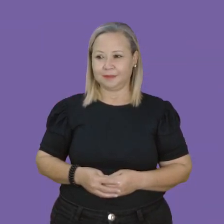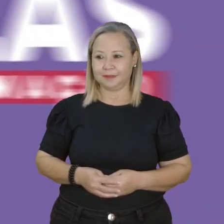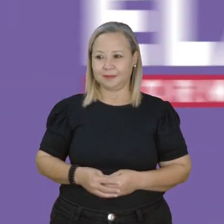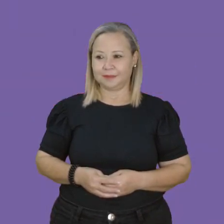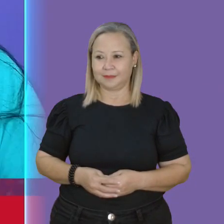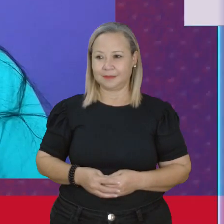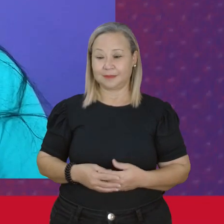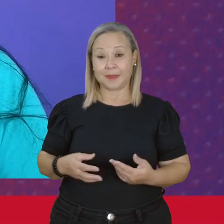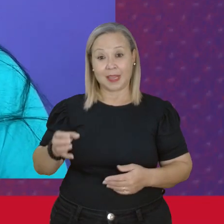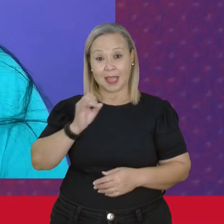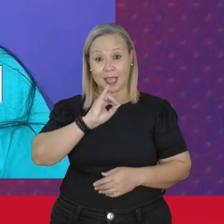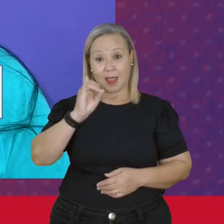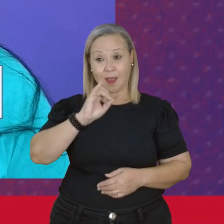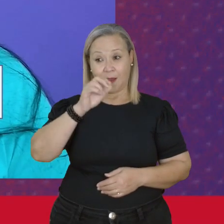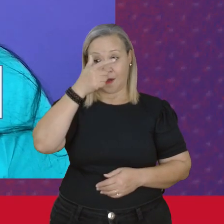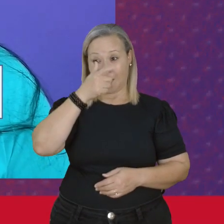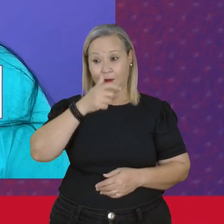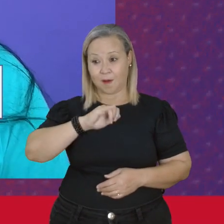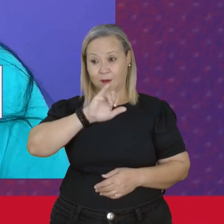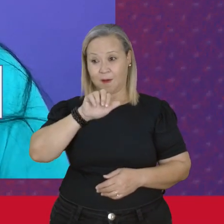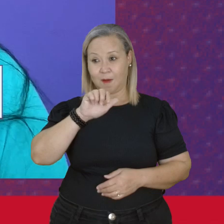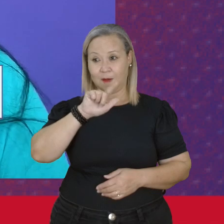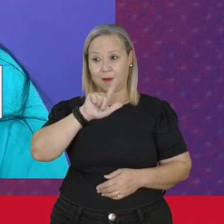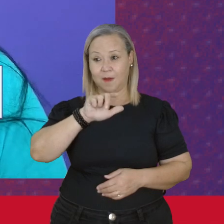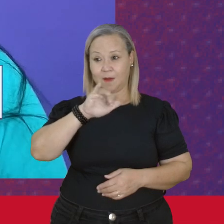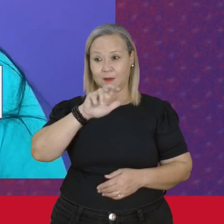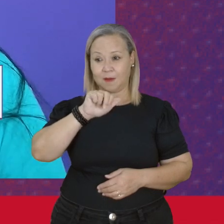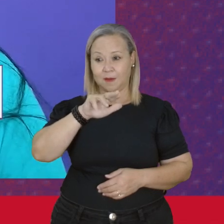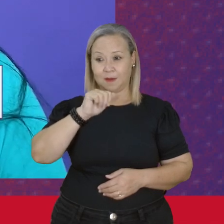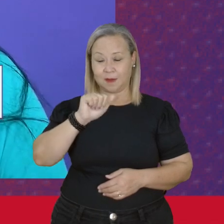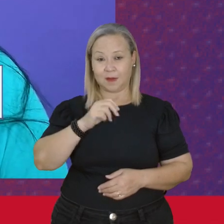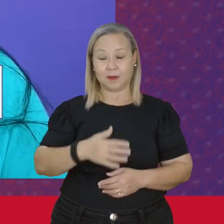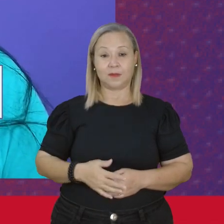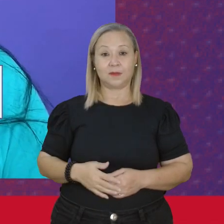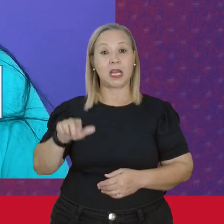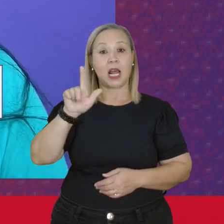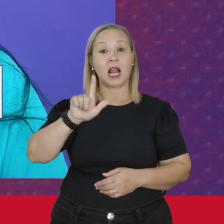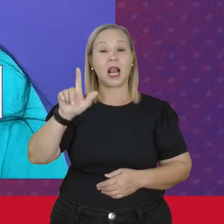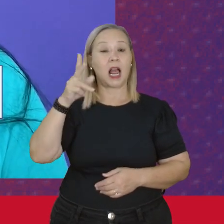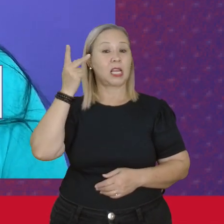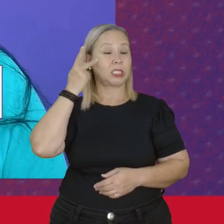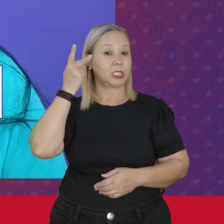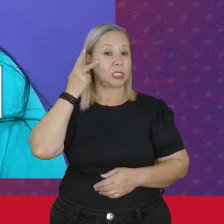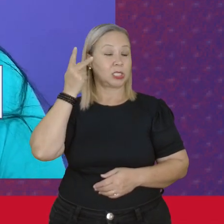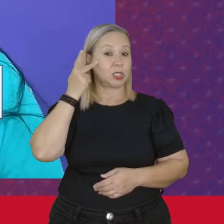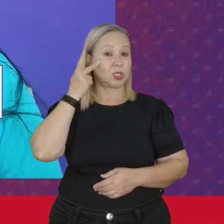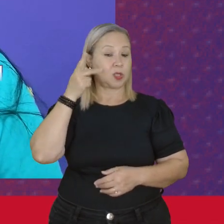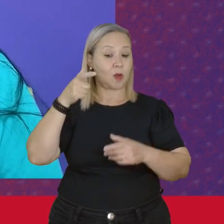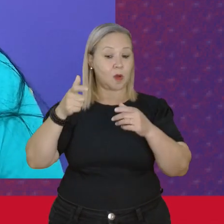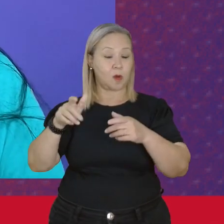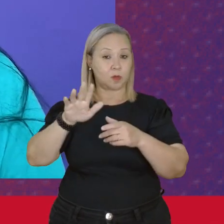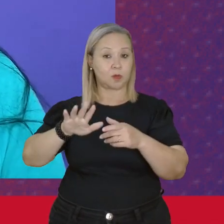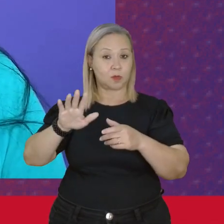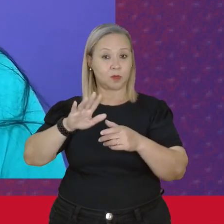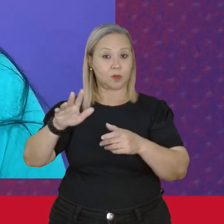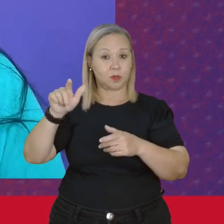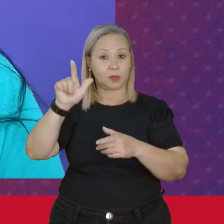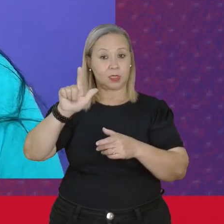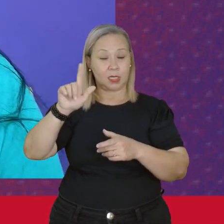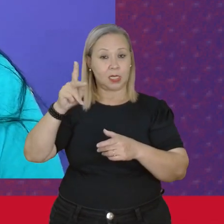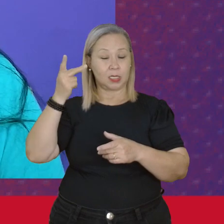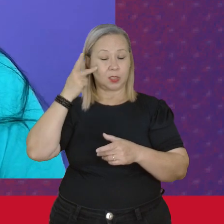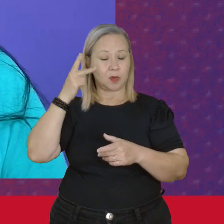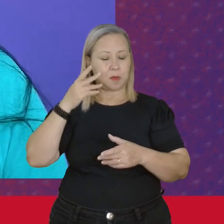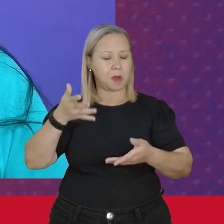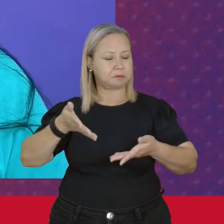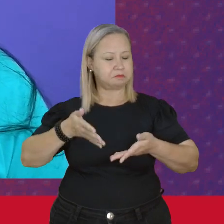Olá Eu sou Juliana Cardoso Sou da Zona Leste De São Paulo Onde cresci Estudei Trabalhei E moro até